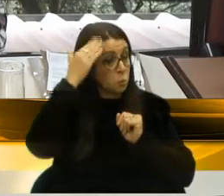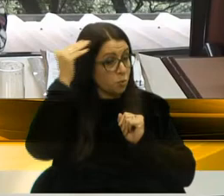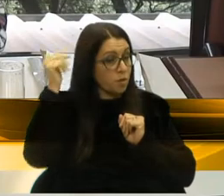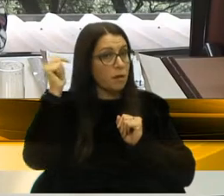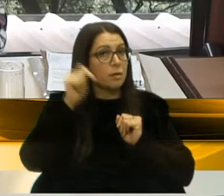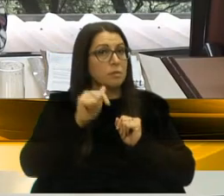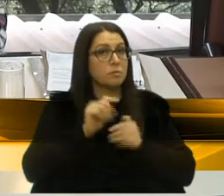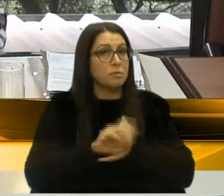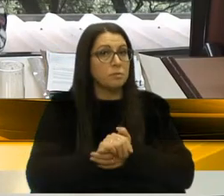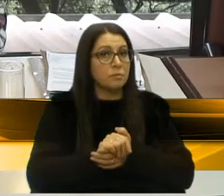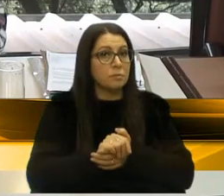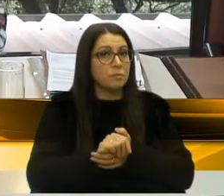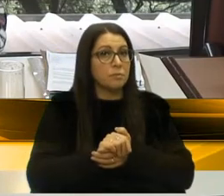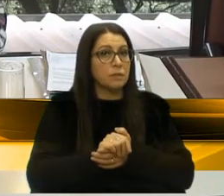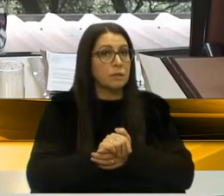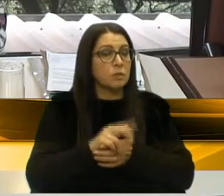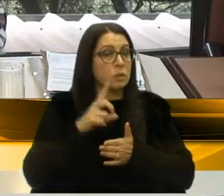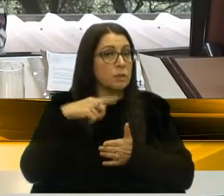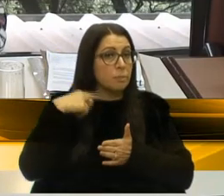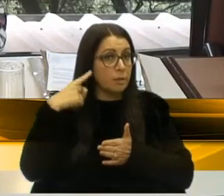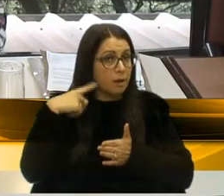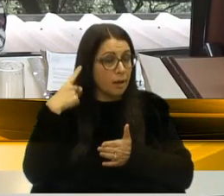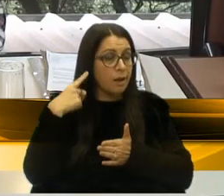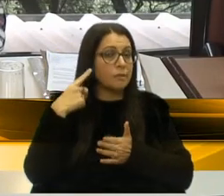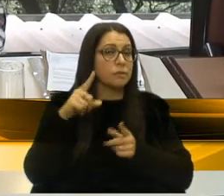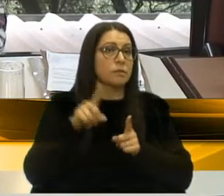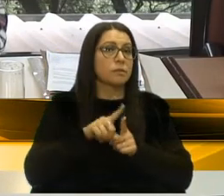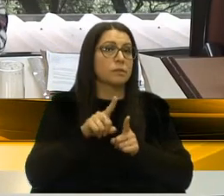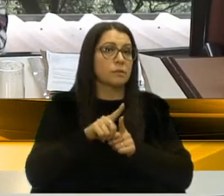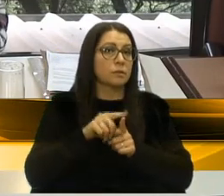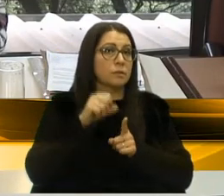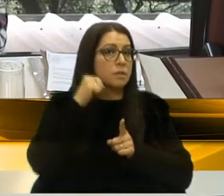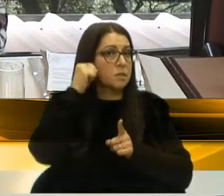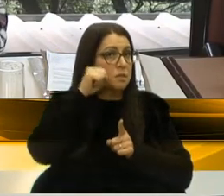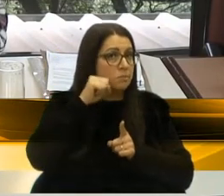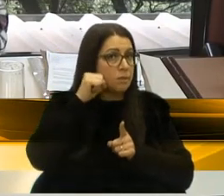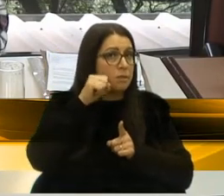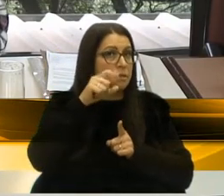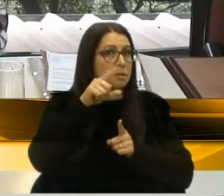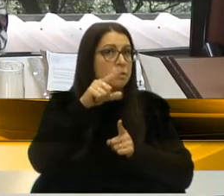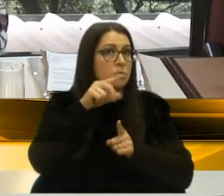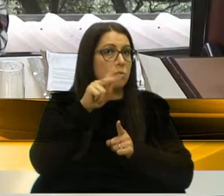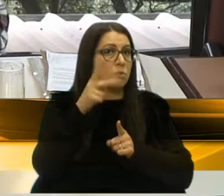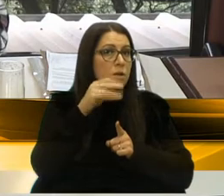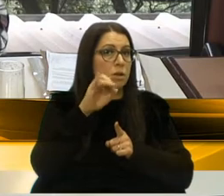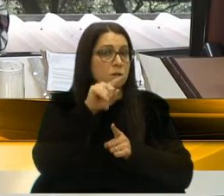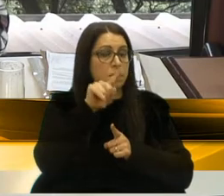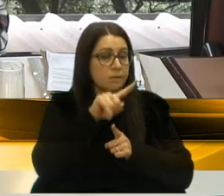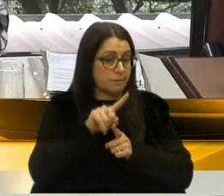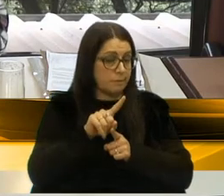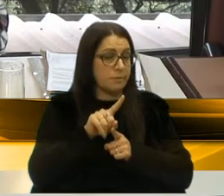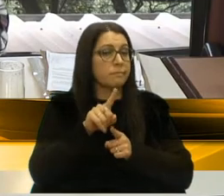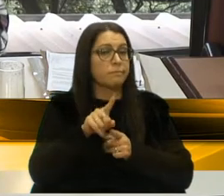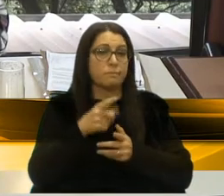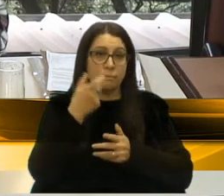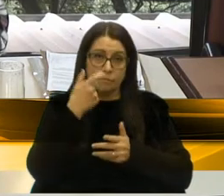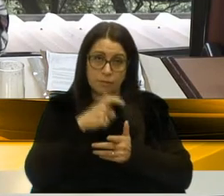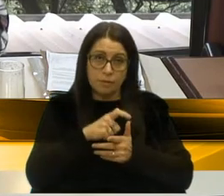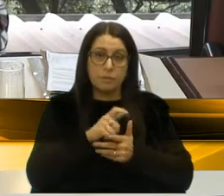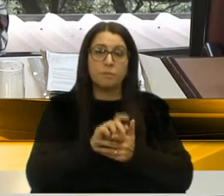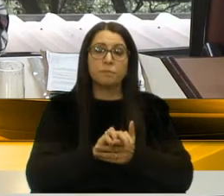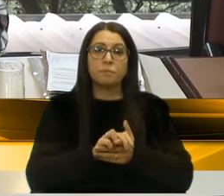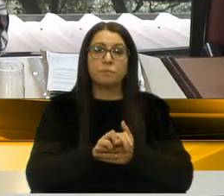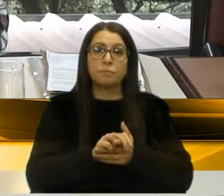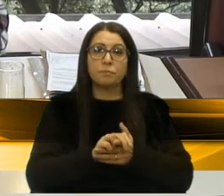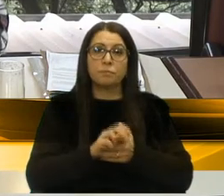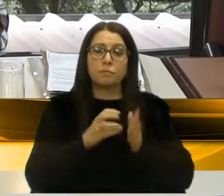com o nosso deputado, com o nosso senador Luiz Carlos Lais, e acho que o nosso